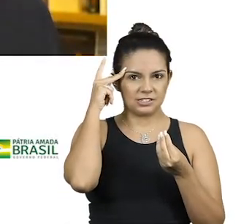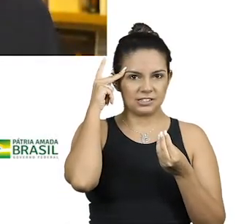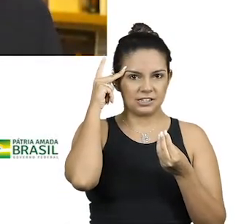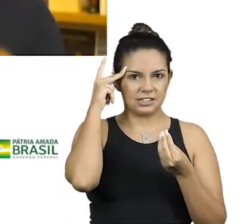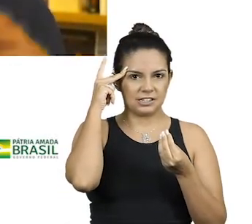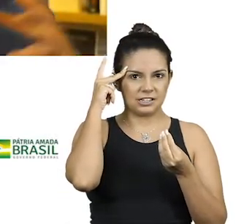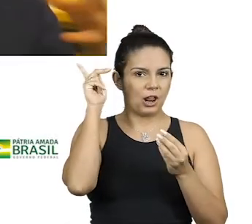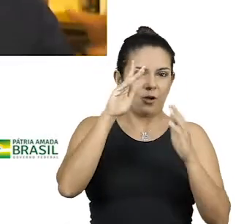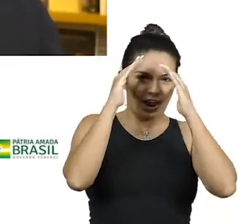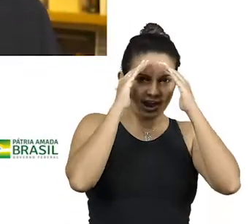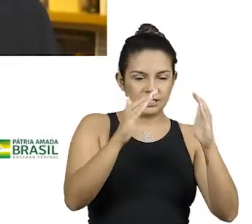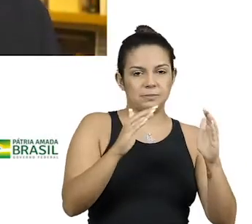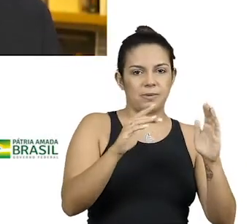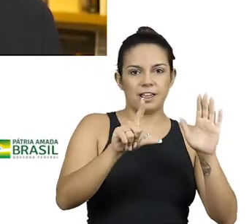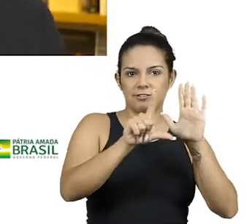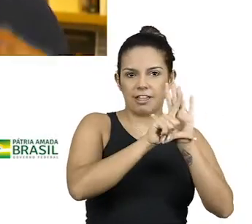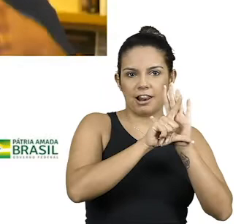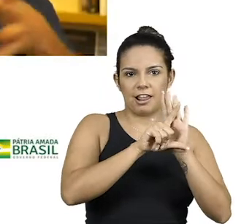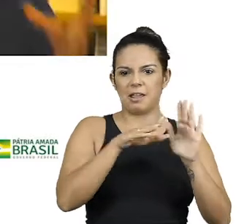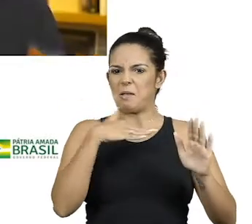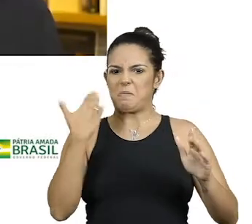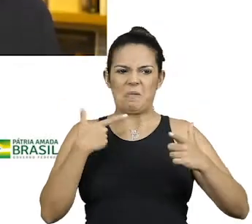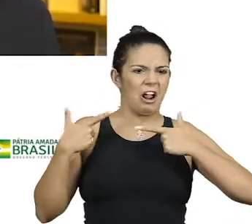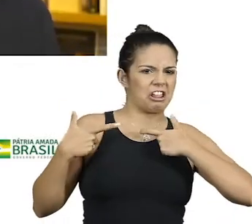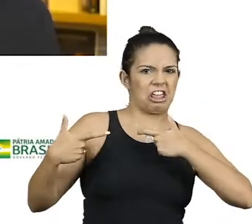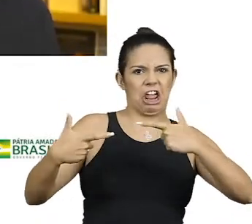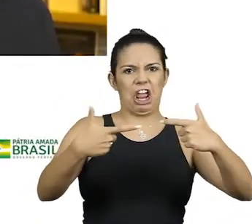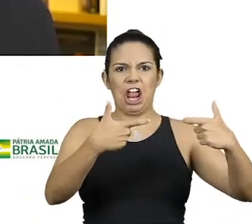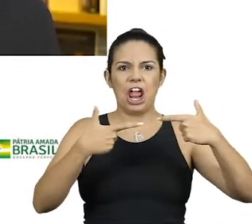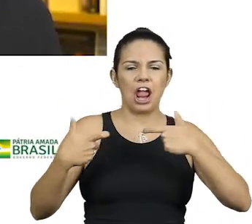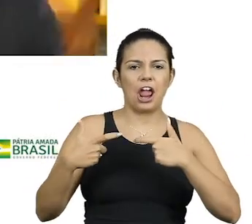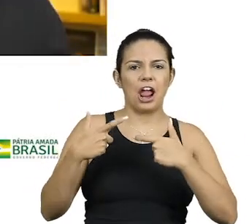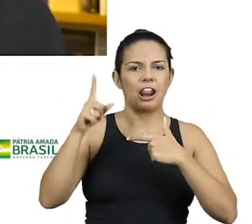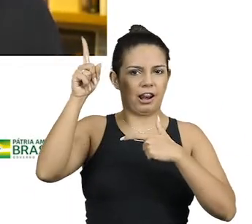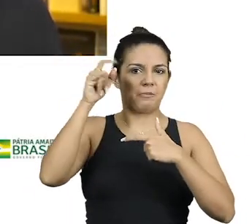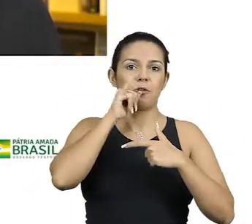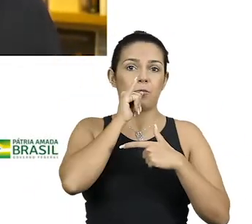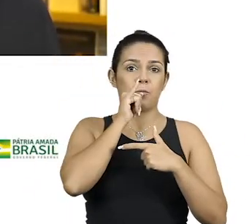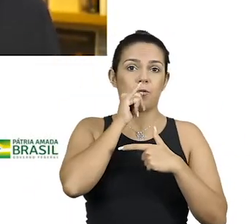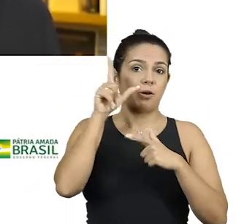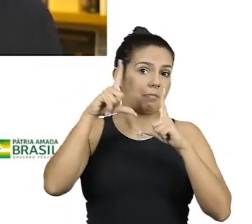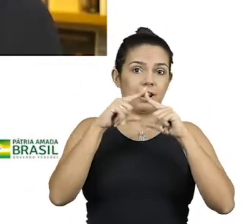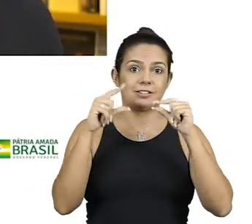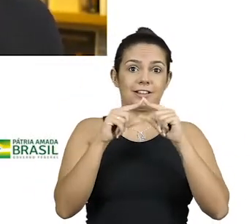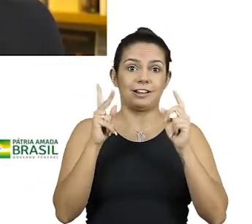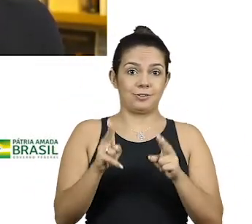matando e guerreando no Planalto Central? É Brasília!